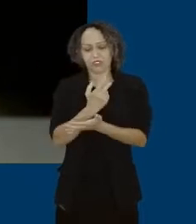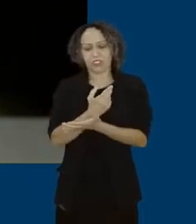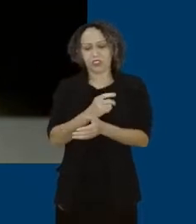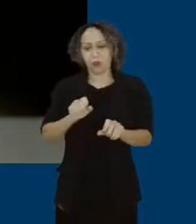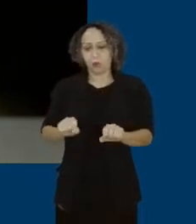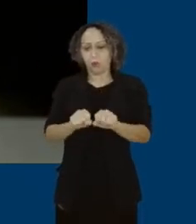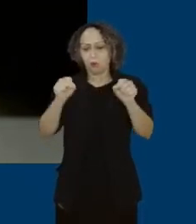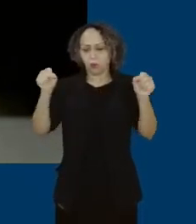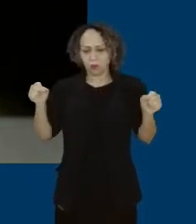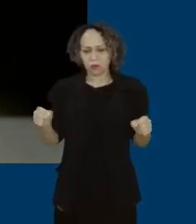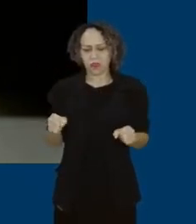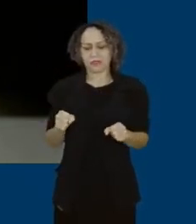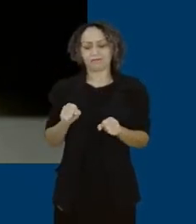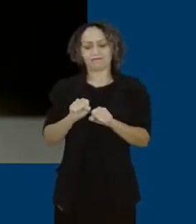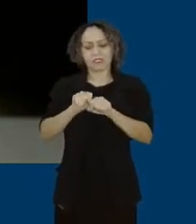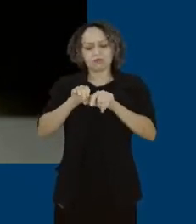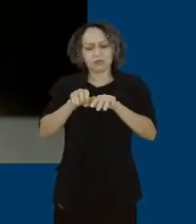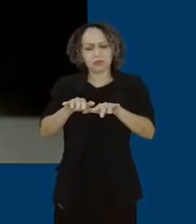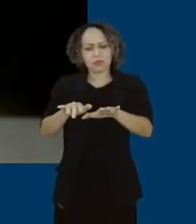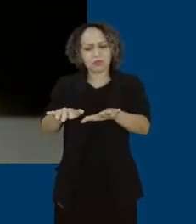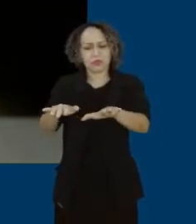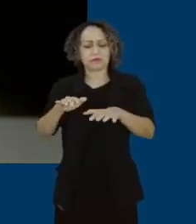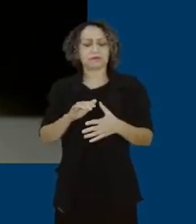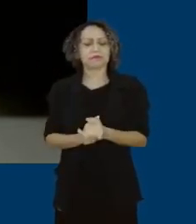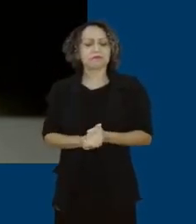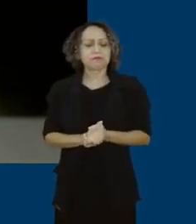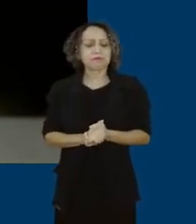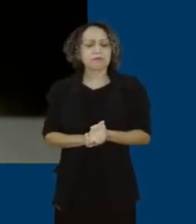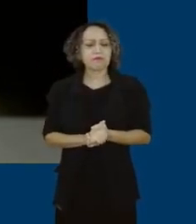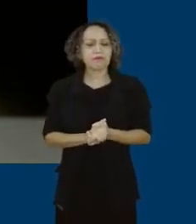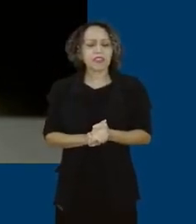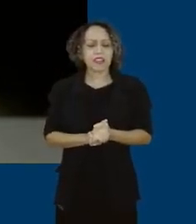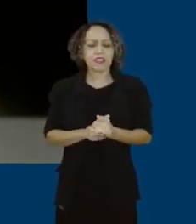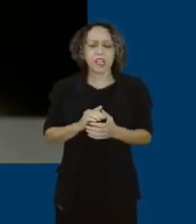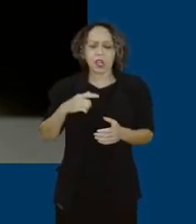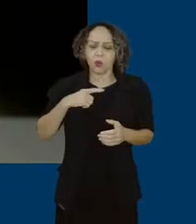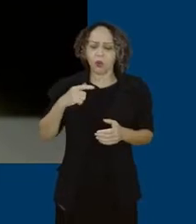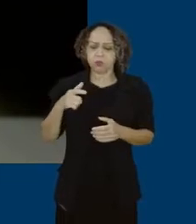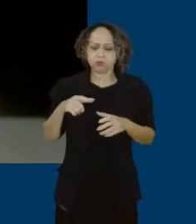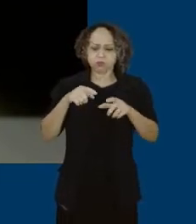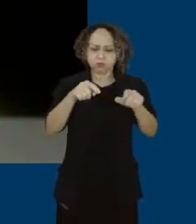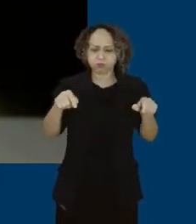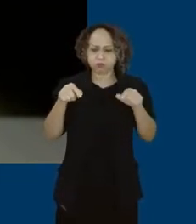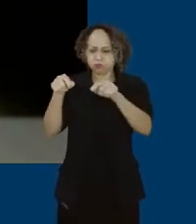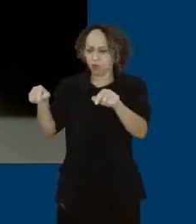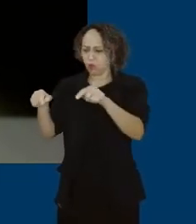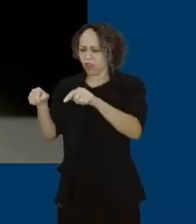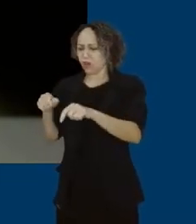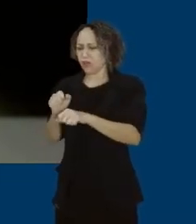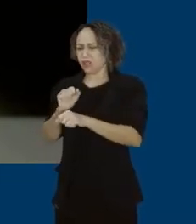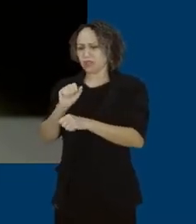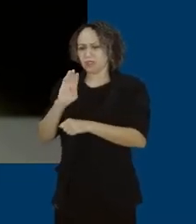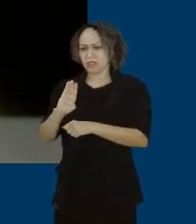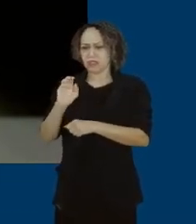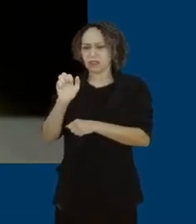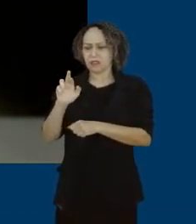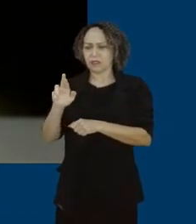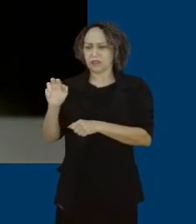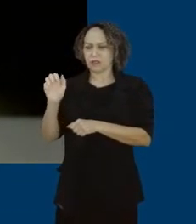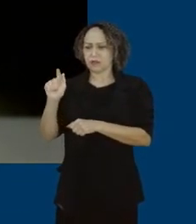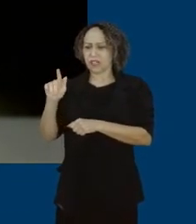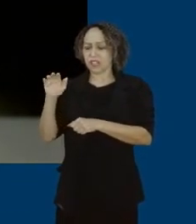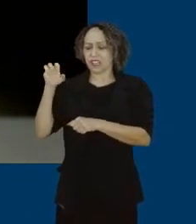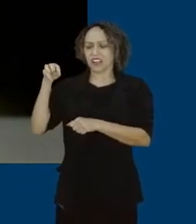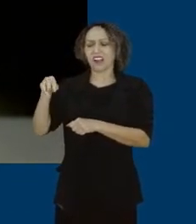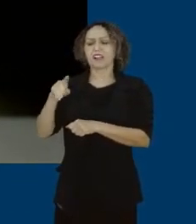foi o que aconteceu, como em Mariana, mas outros porque tem que ser deslocado da comunidade, porque as barragens têm risco, outros